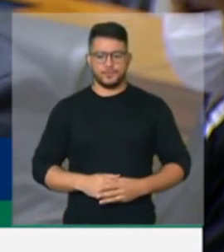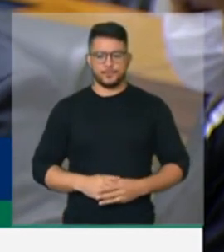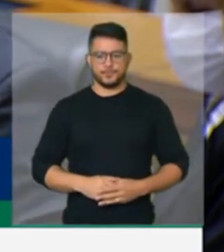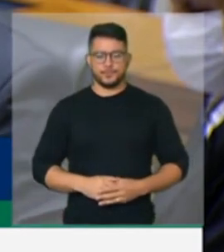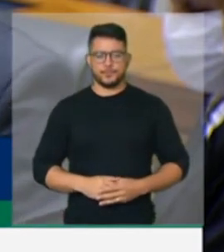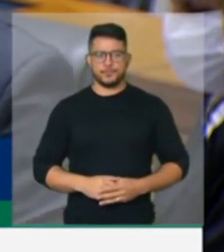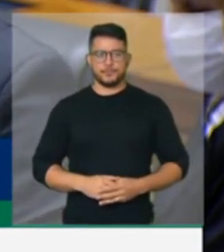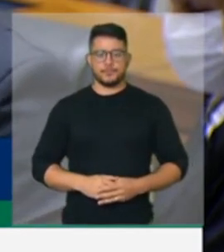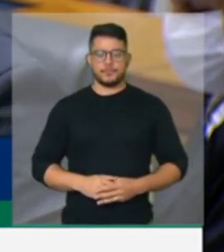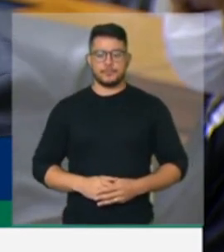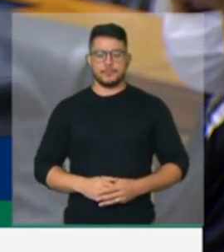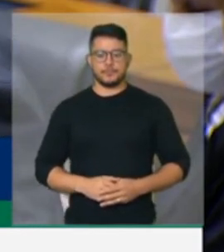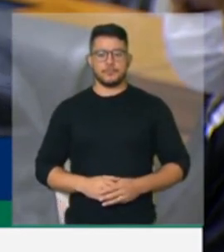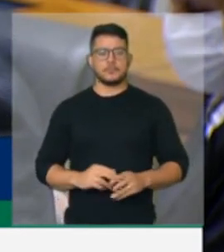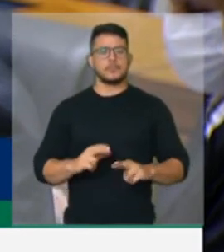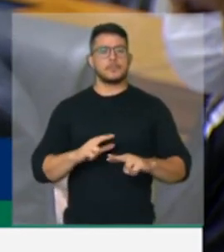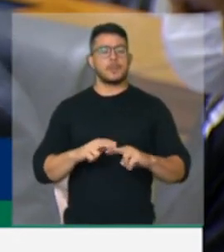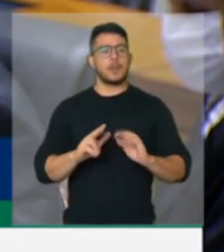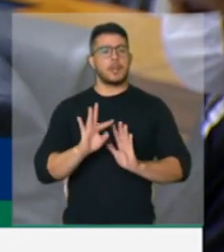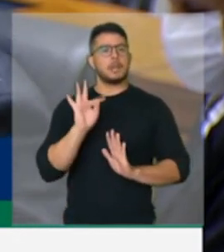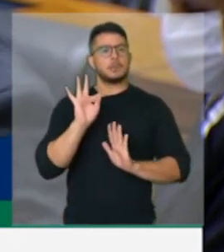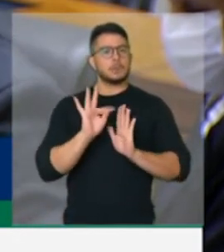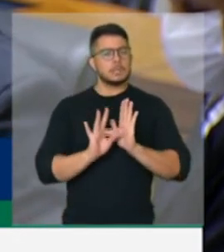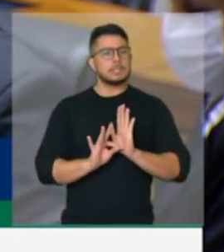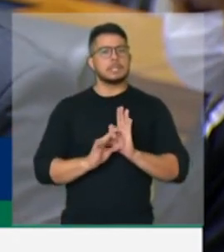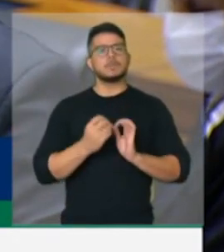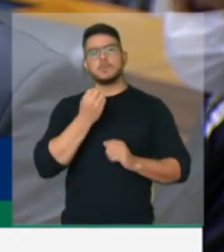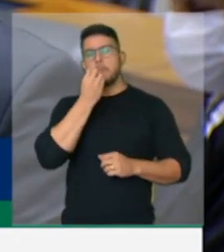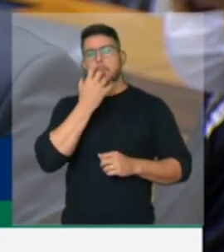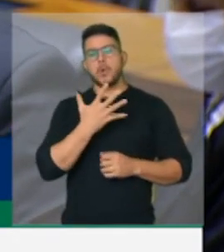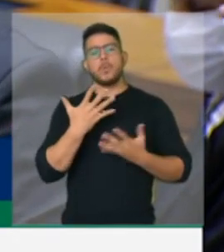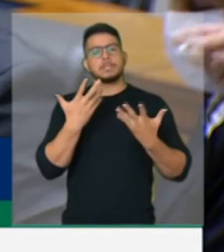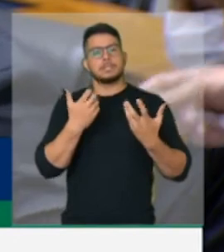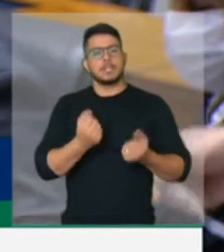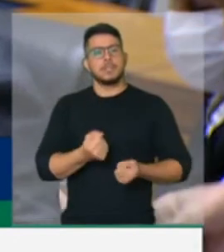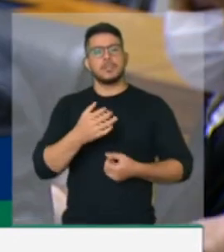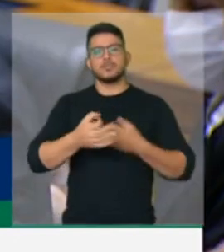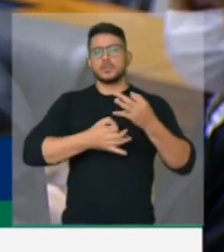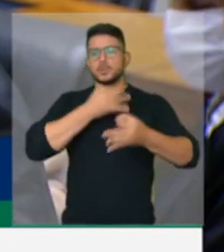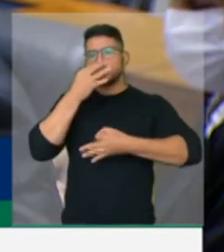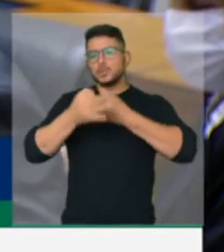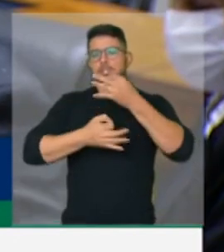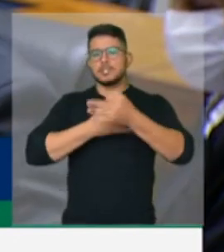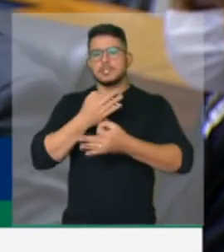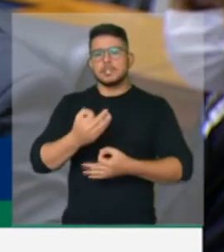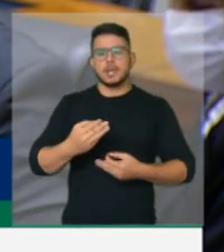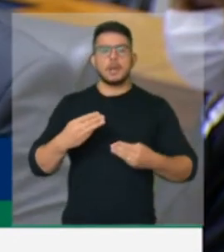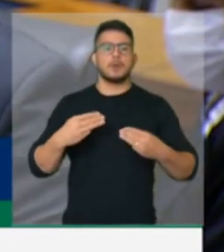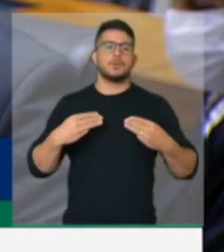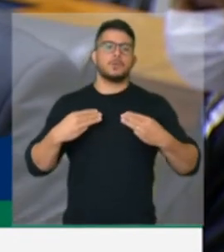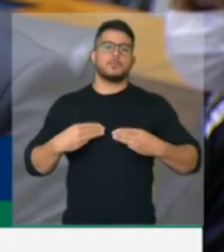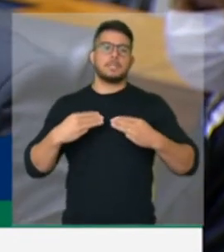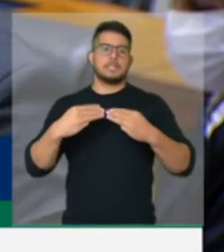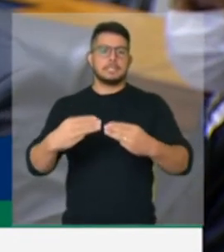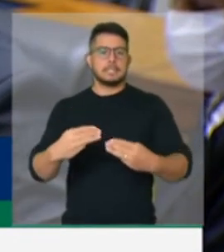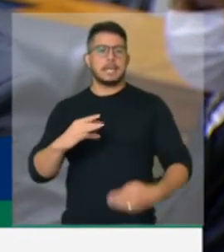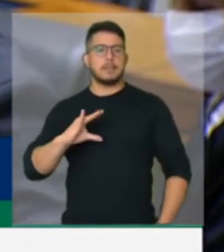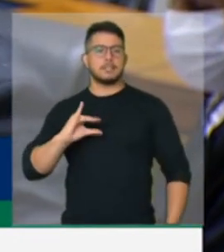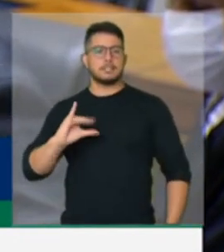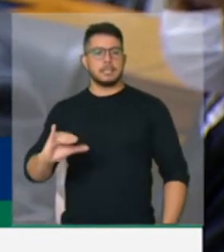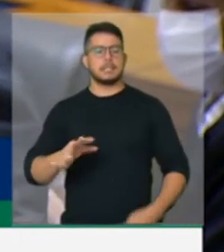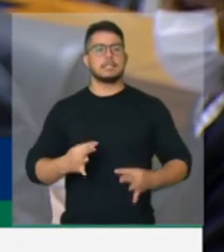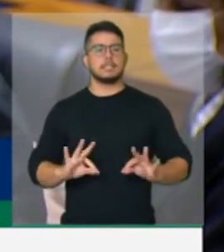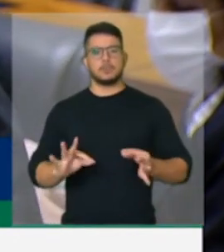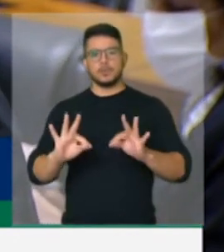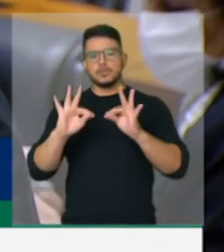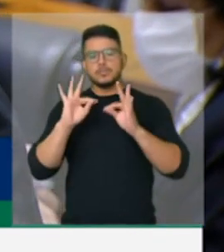fazendo um substitutivo que acatou as diversas sugestões do Ministério da Ciência e Tecnologia, da comunidade científica,